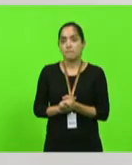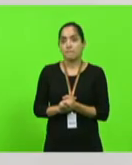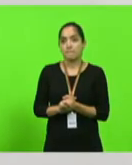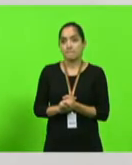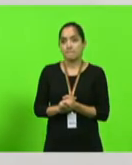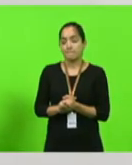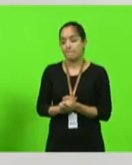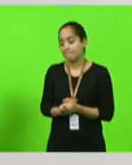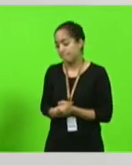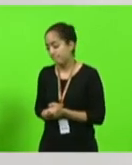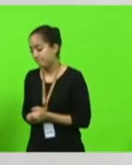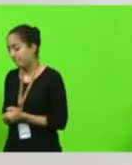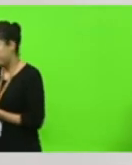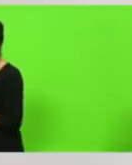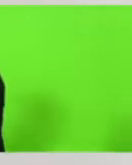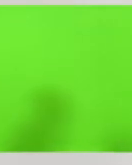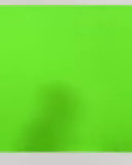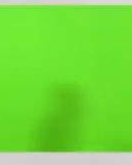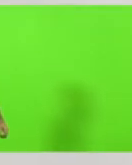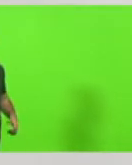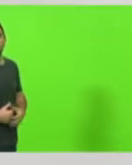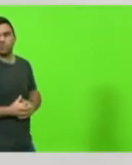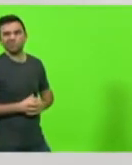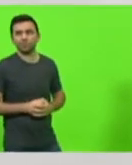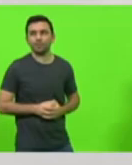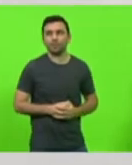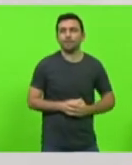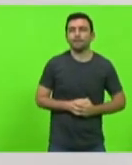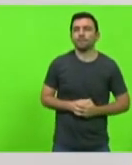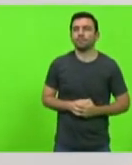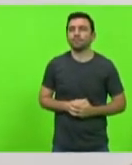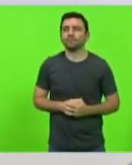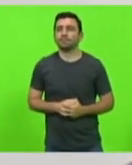Sr. Presidente, com a sua permissão,